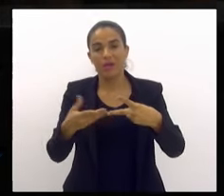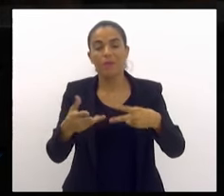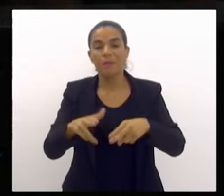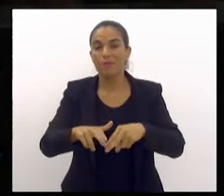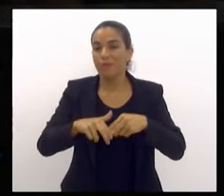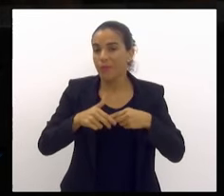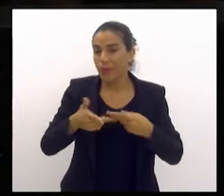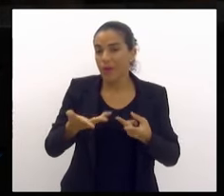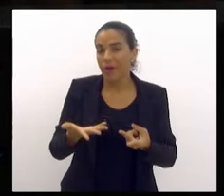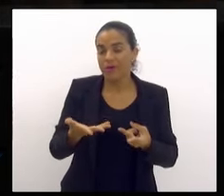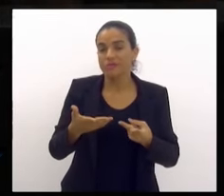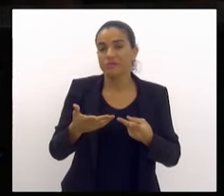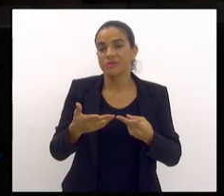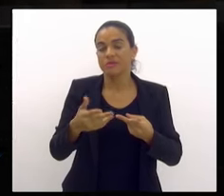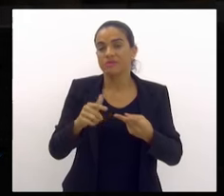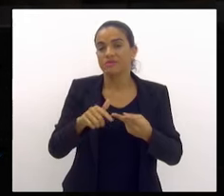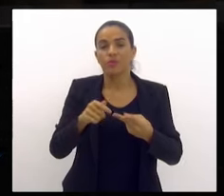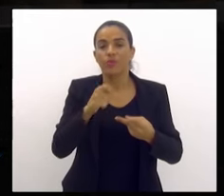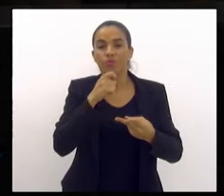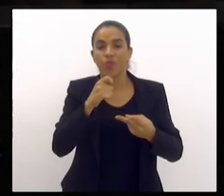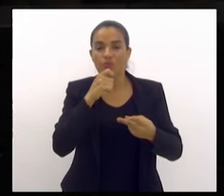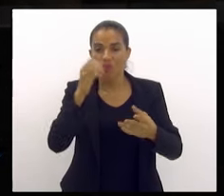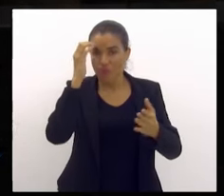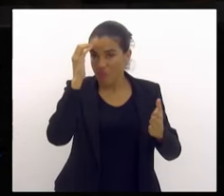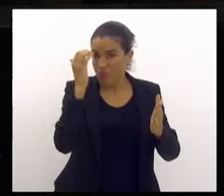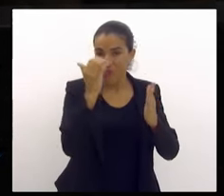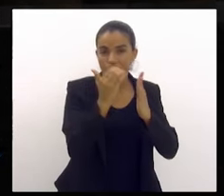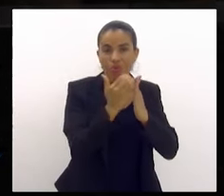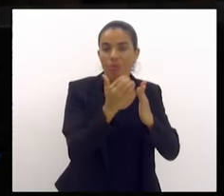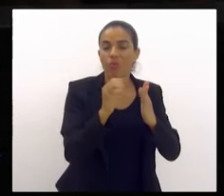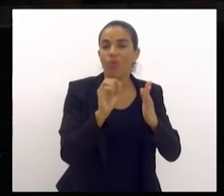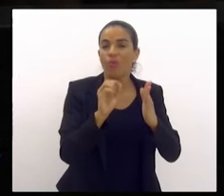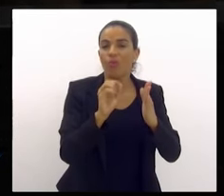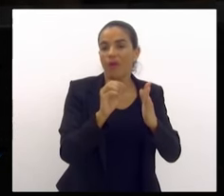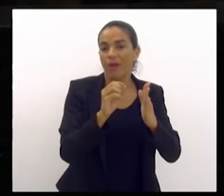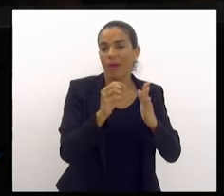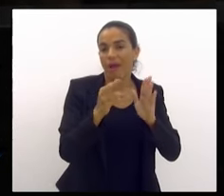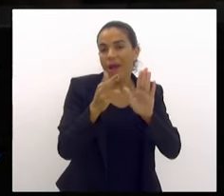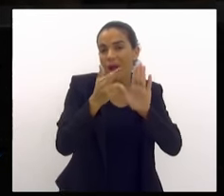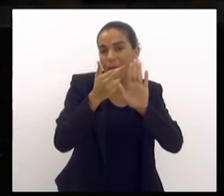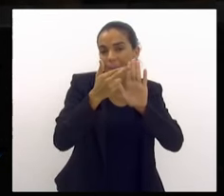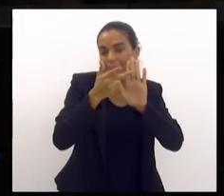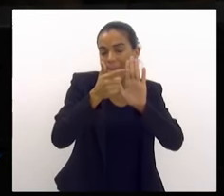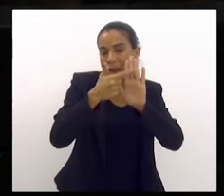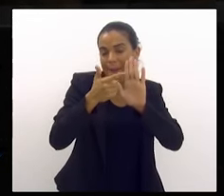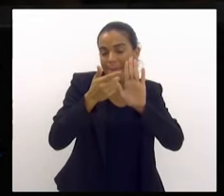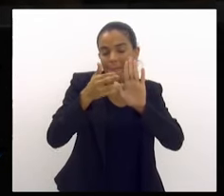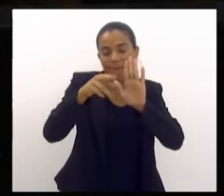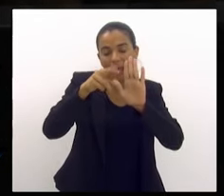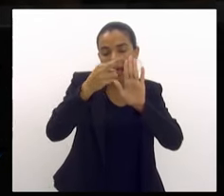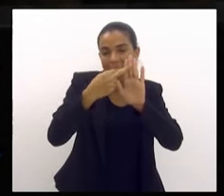porque não ter respeitado a política de gêneros.